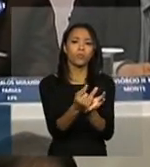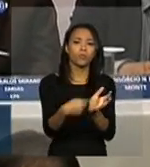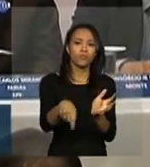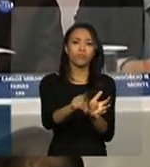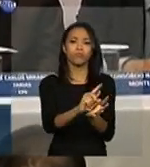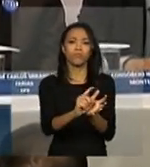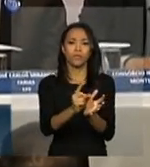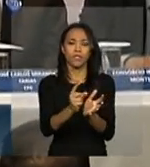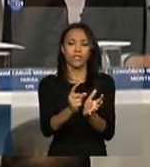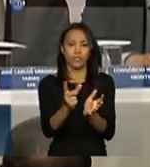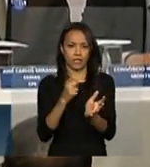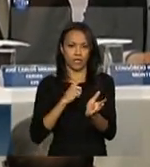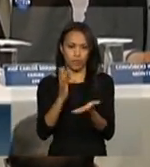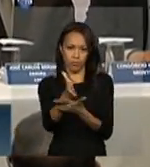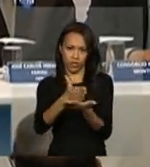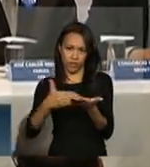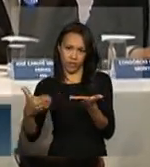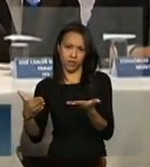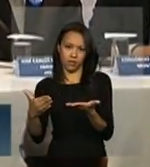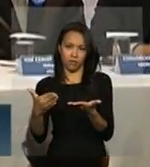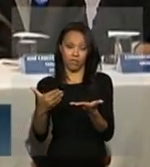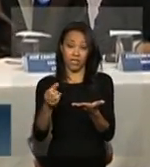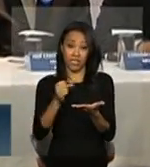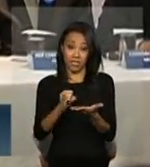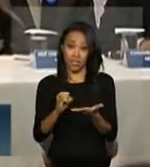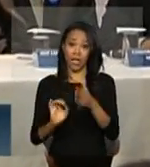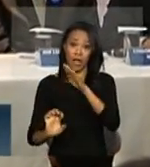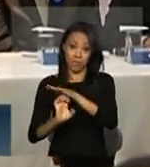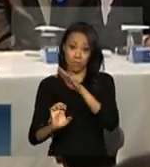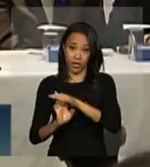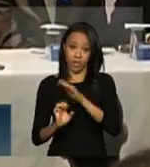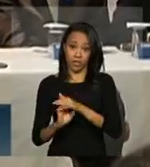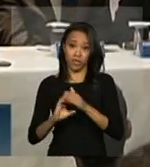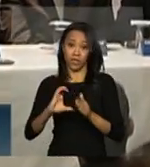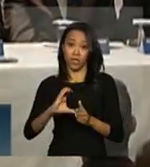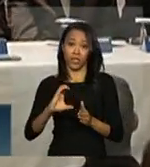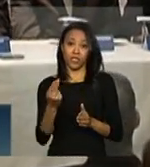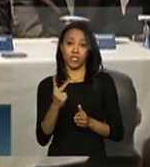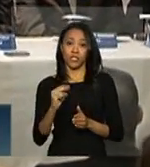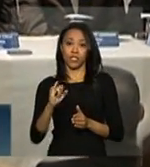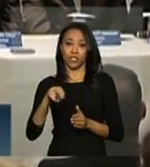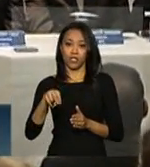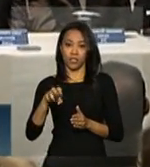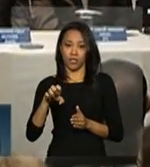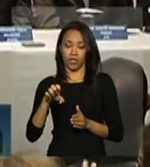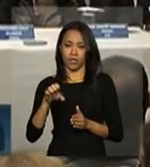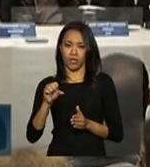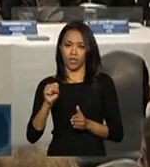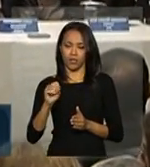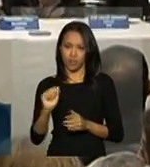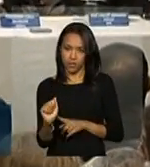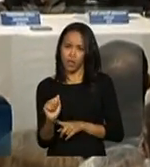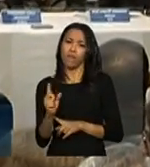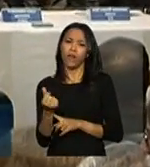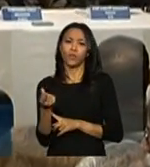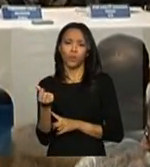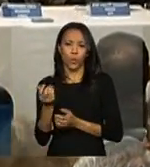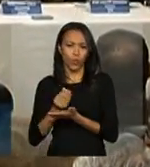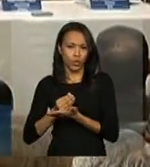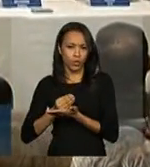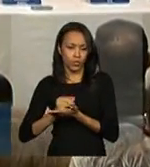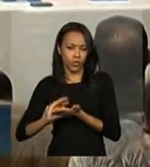se tem alguma divisão temporal, se a State Grid deve entrar com a primeira parcela, deve começar a entrar com os investimentos iniciais, já que